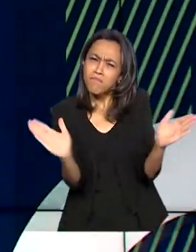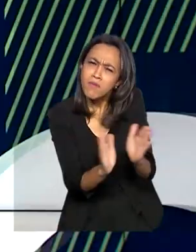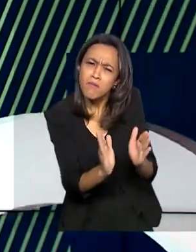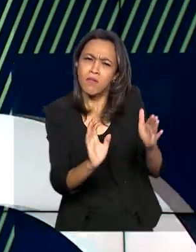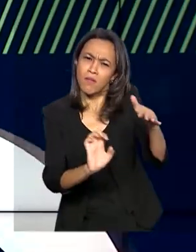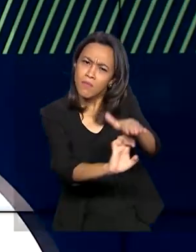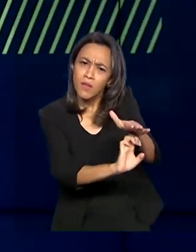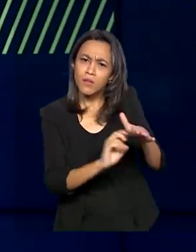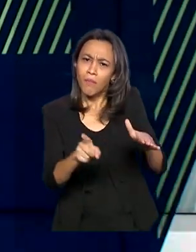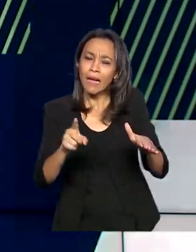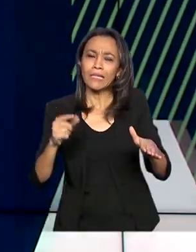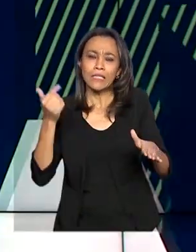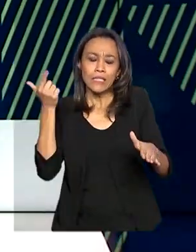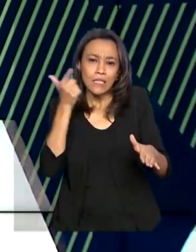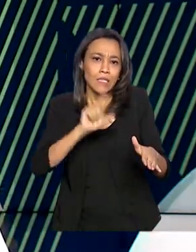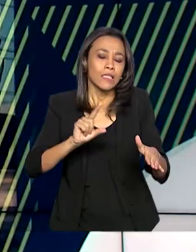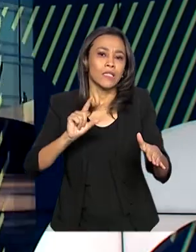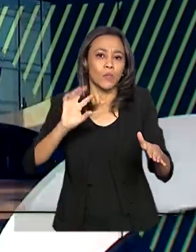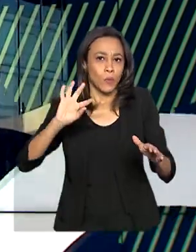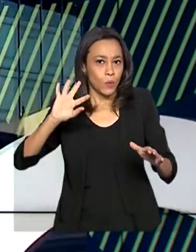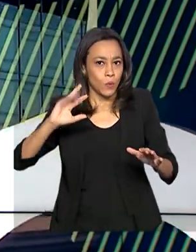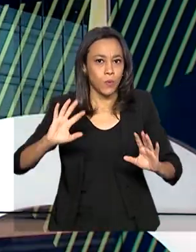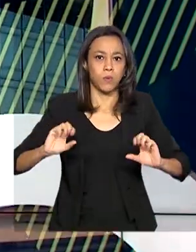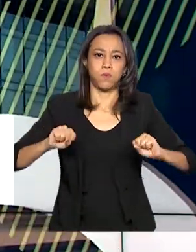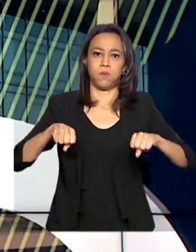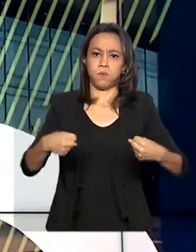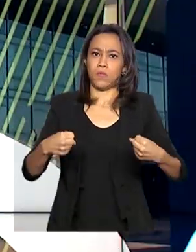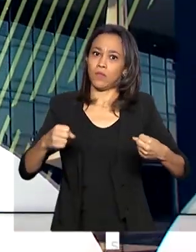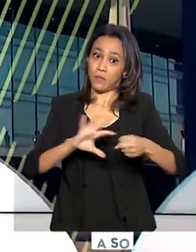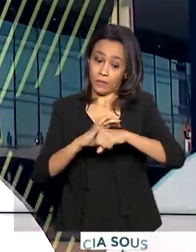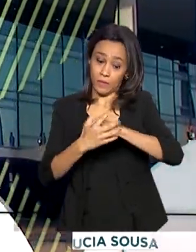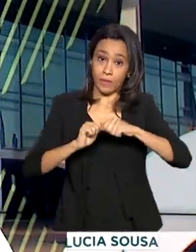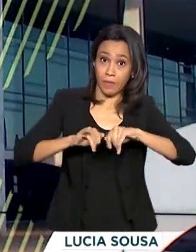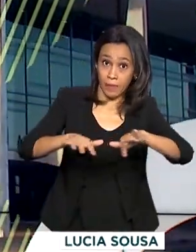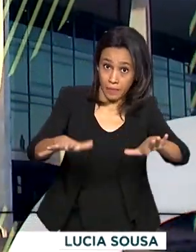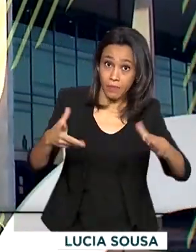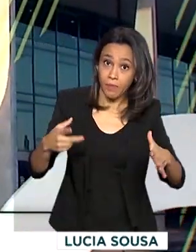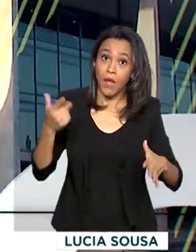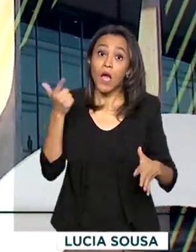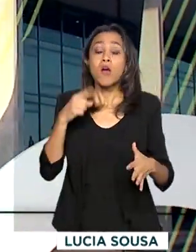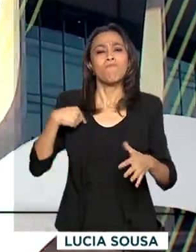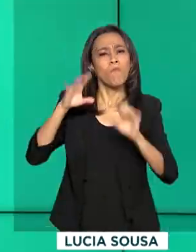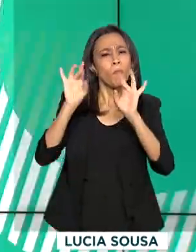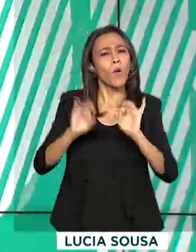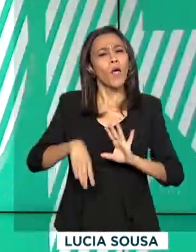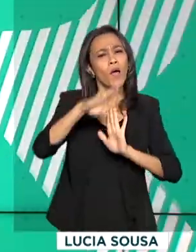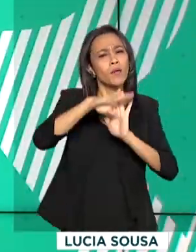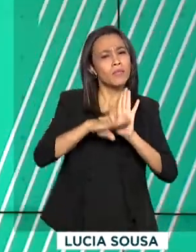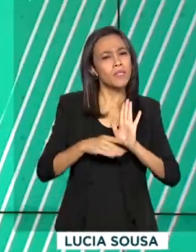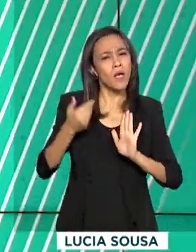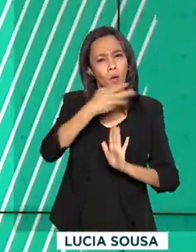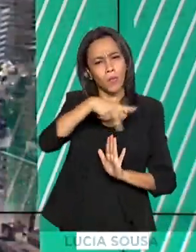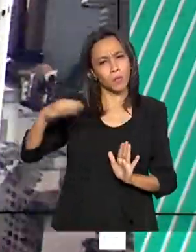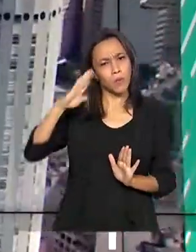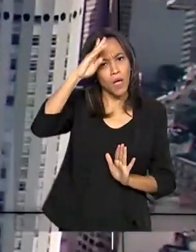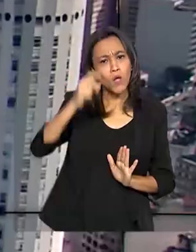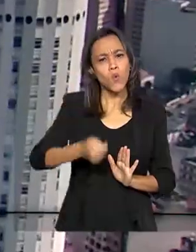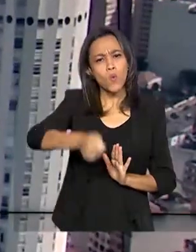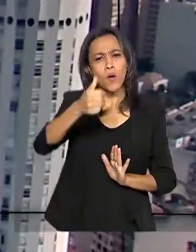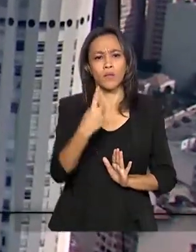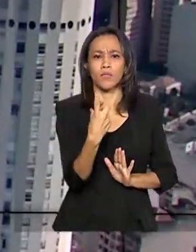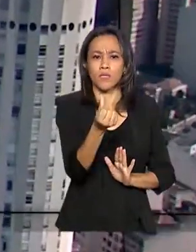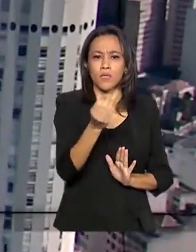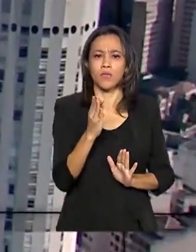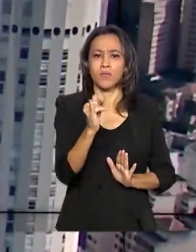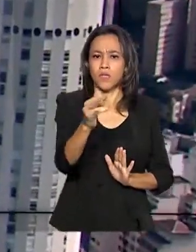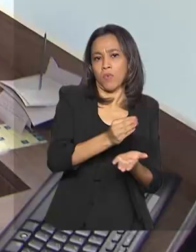a enfrentar os impactos desta pandemia, o presidente Jair Bolsonaro criou um programa especial que destina quase 16 bilhões de